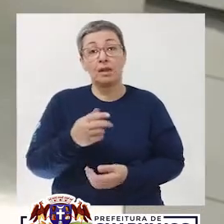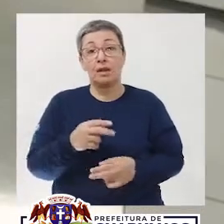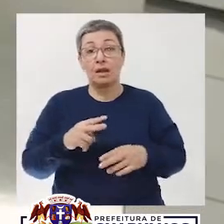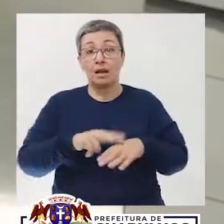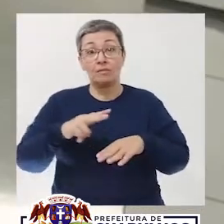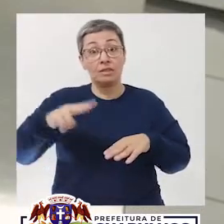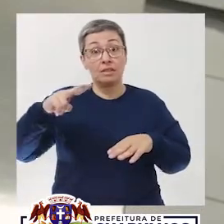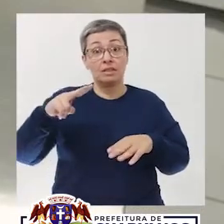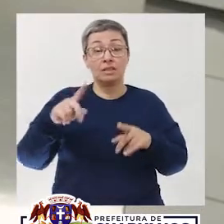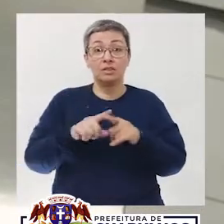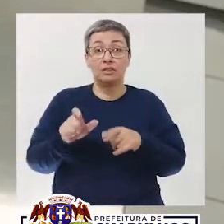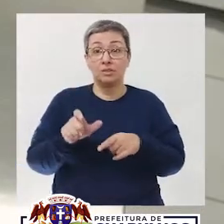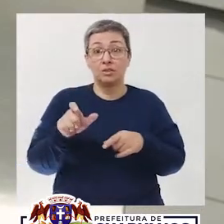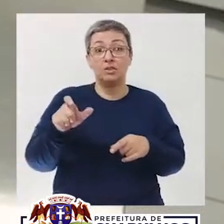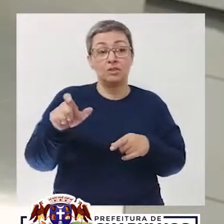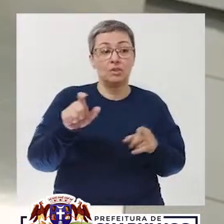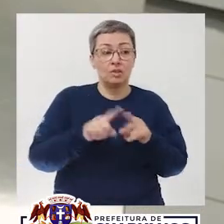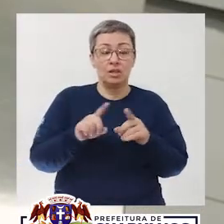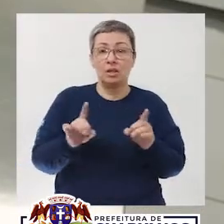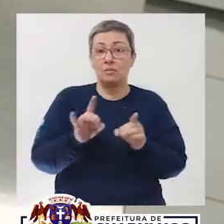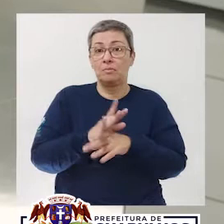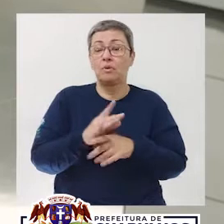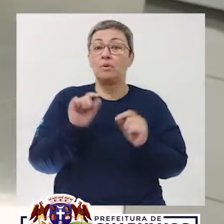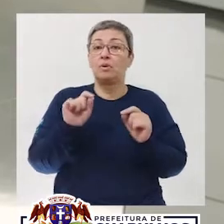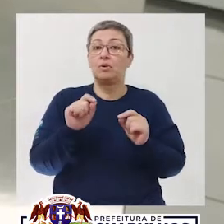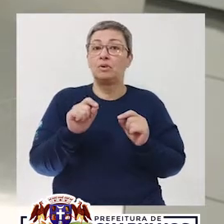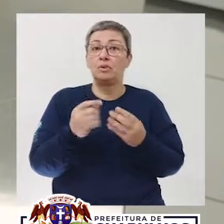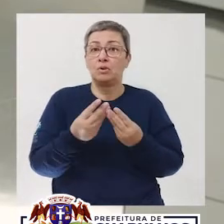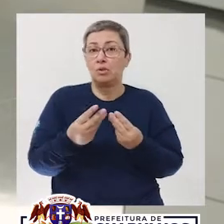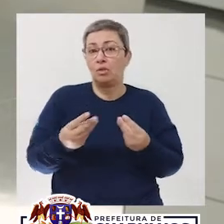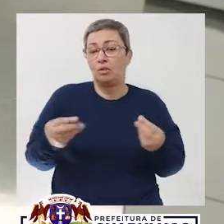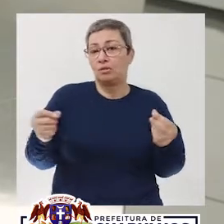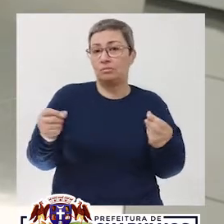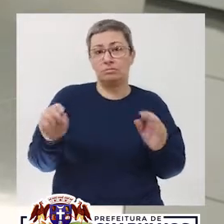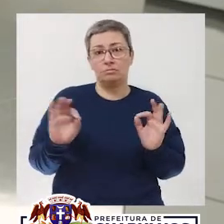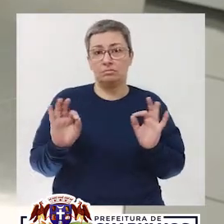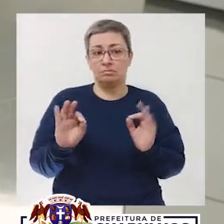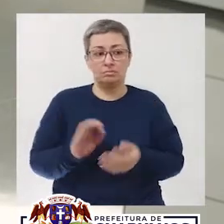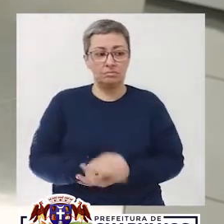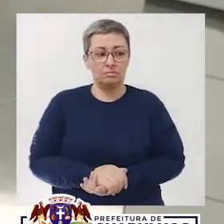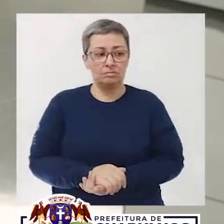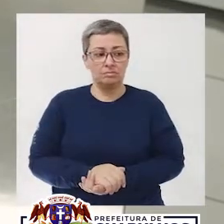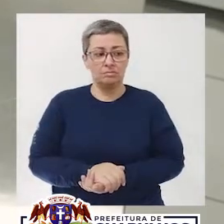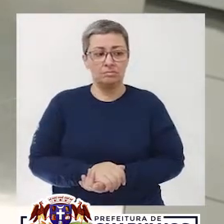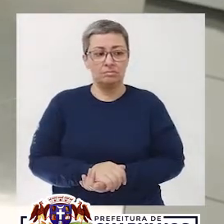A vantagem de colocar a bolacha assim, depois dela já firme É que não corre o risco do creme escorrer